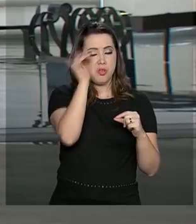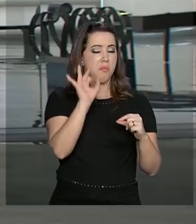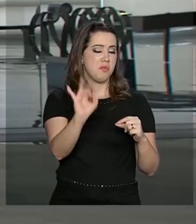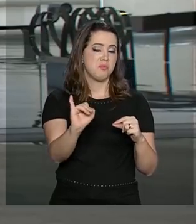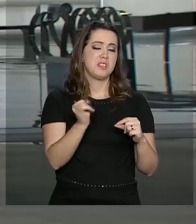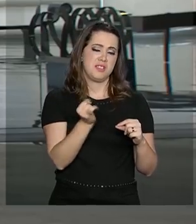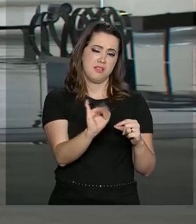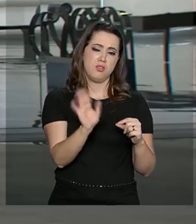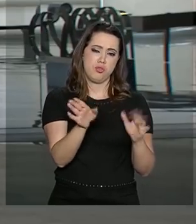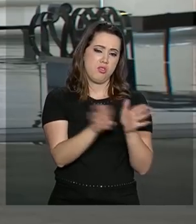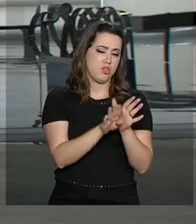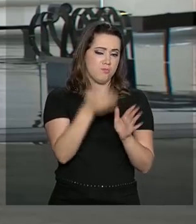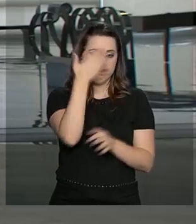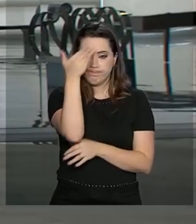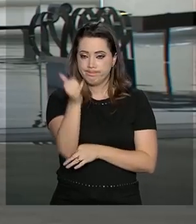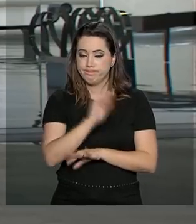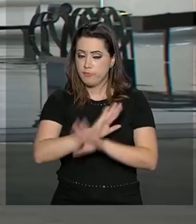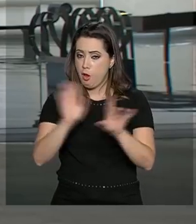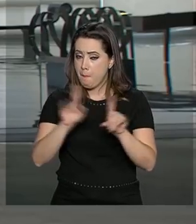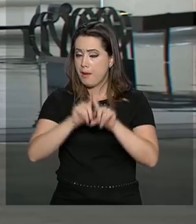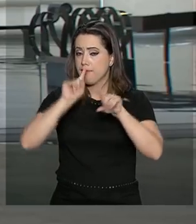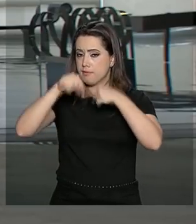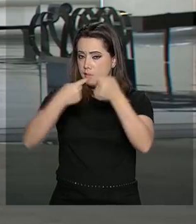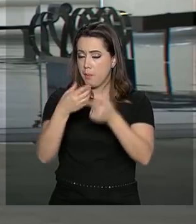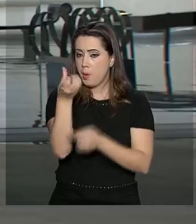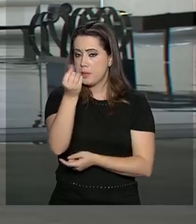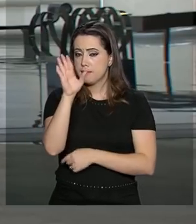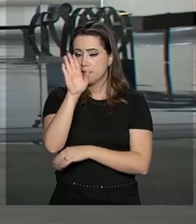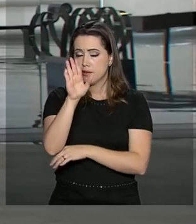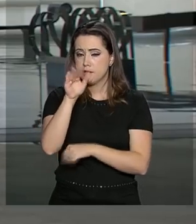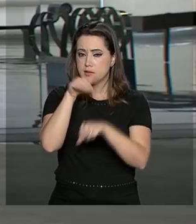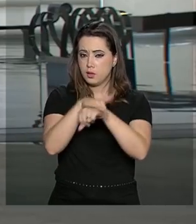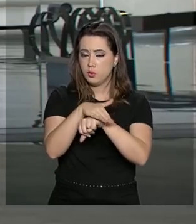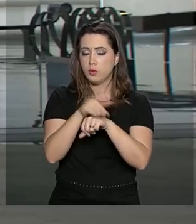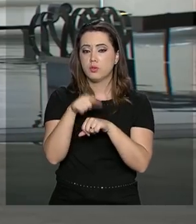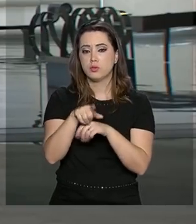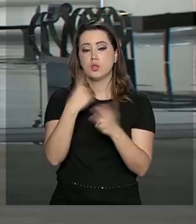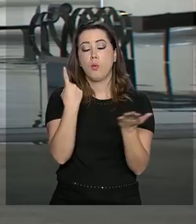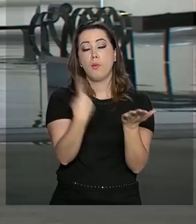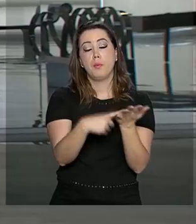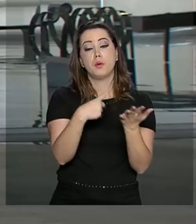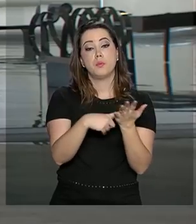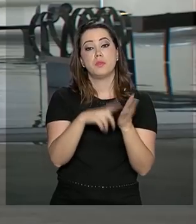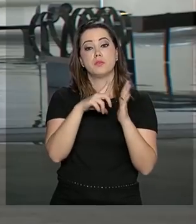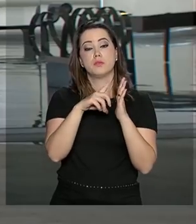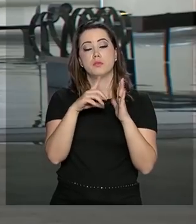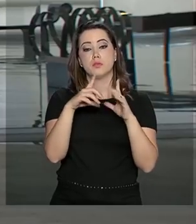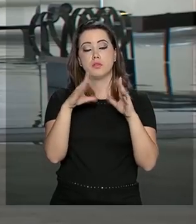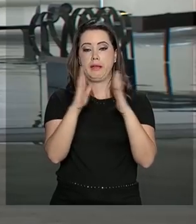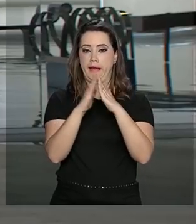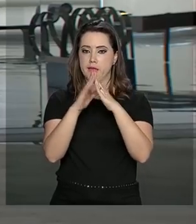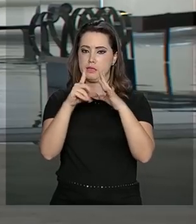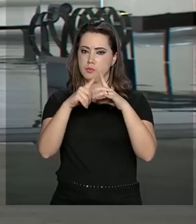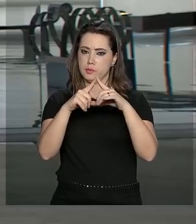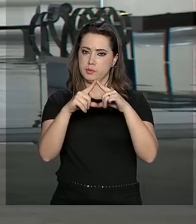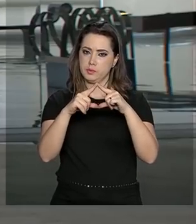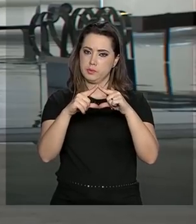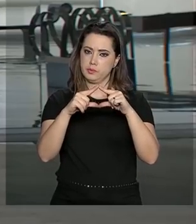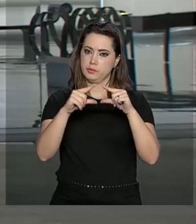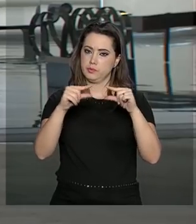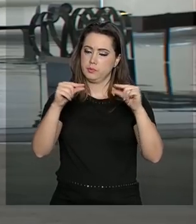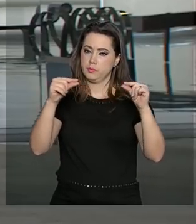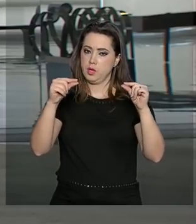se ele já chegou aqui na cidade. Mas, logo mais às seis horas da noite, ele tem um compromisso no Palácio da Alvorada com